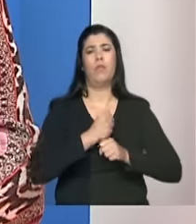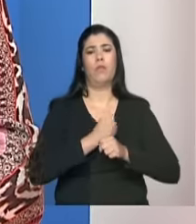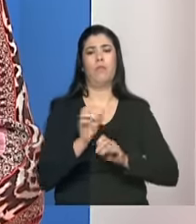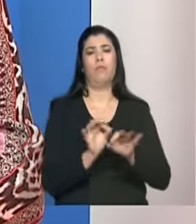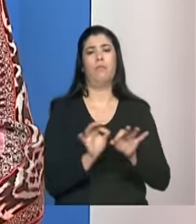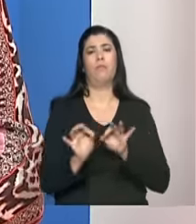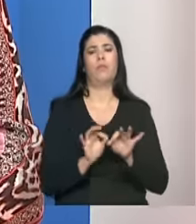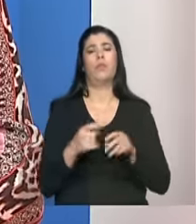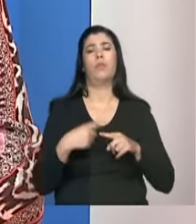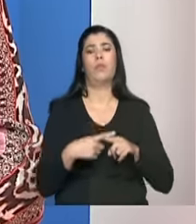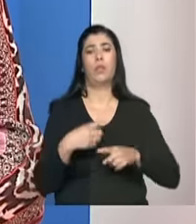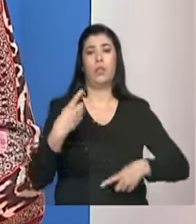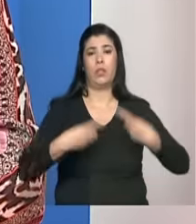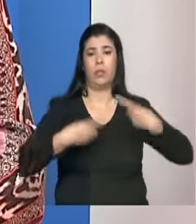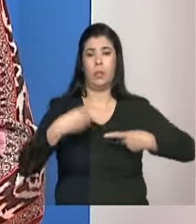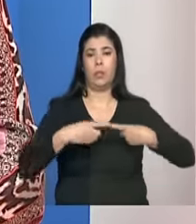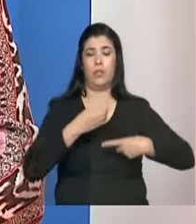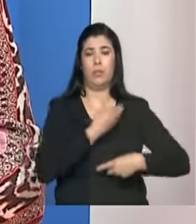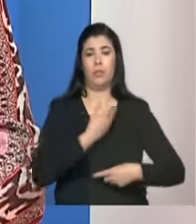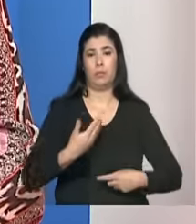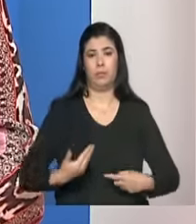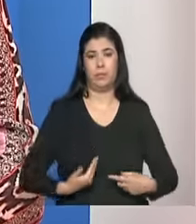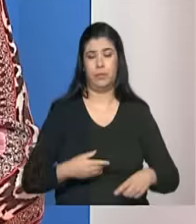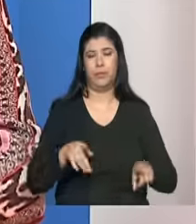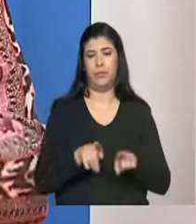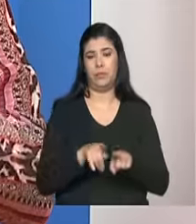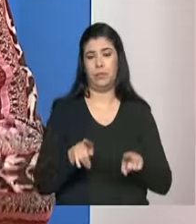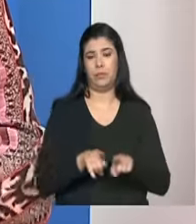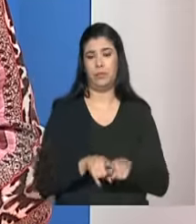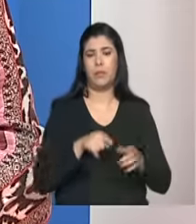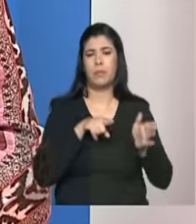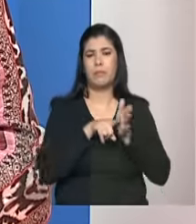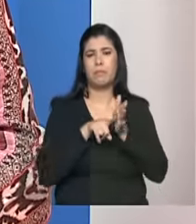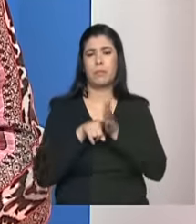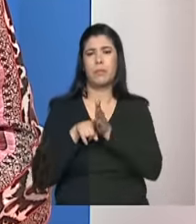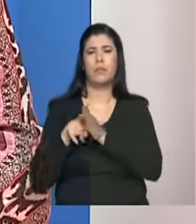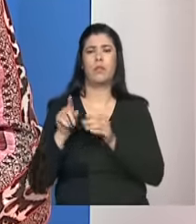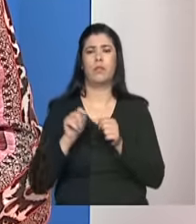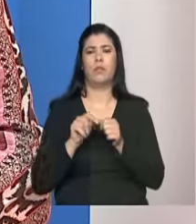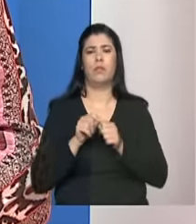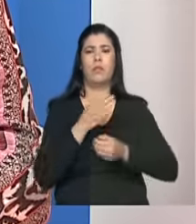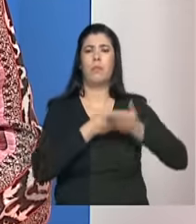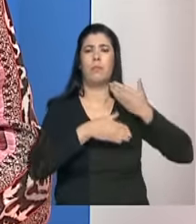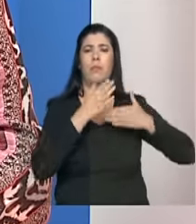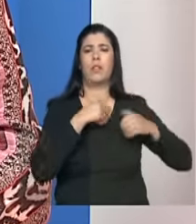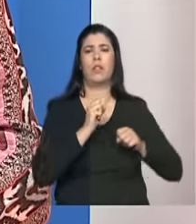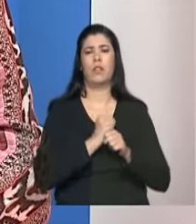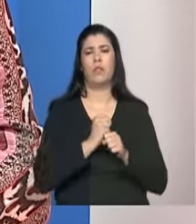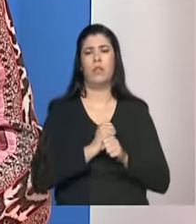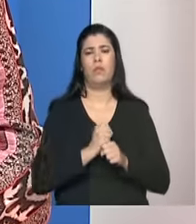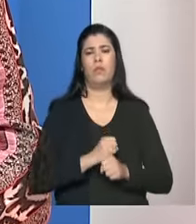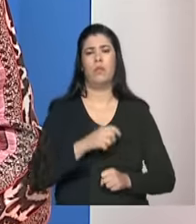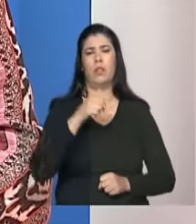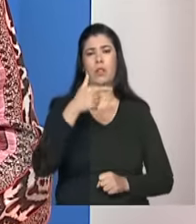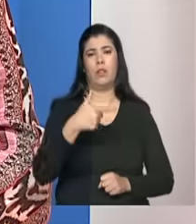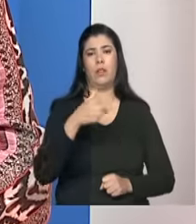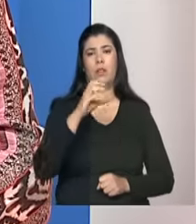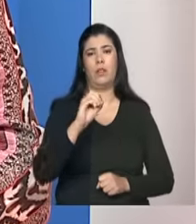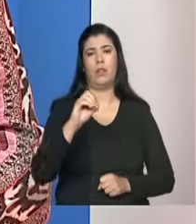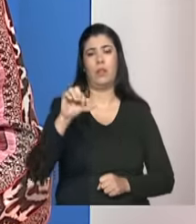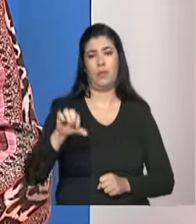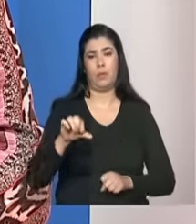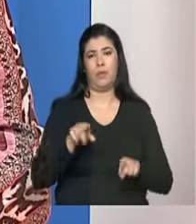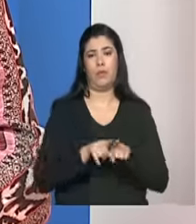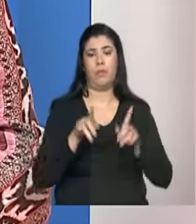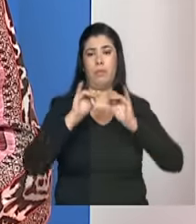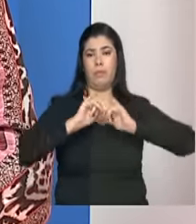debates públicos mediante também uma pesquisa realizada em 2009 que ela foi publicada